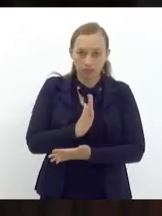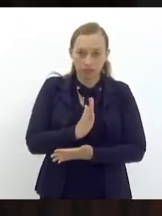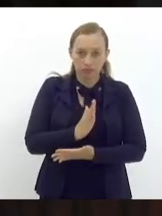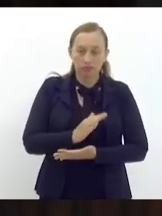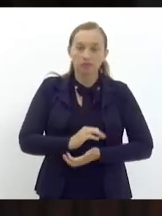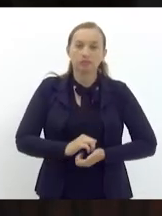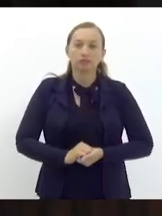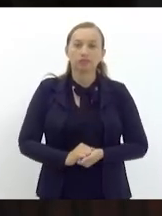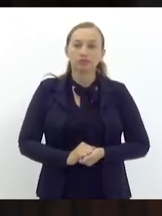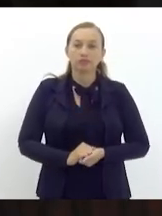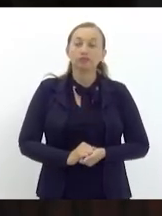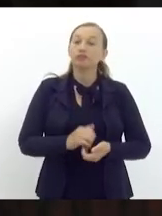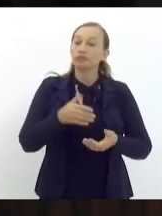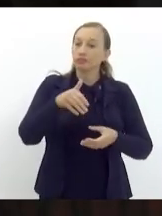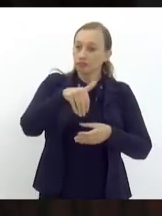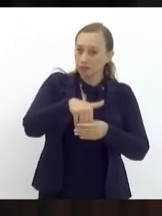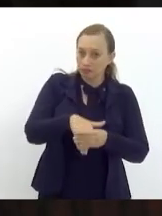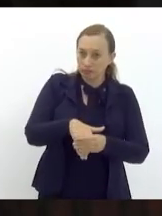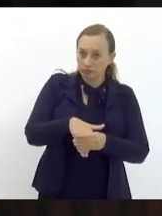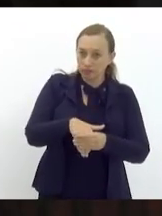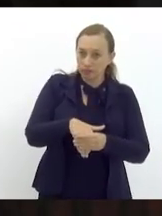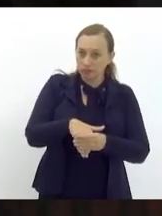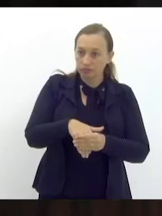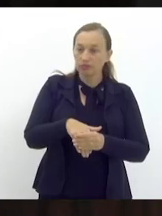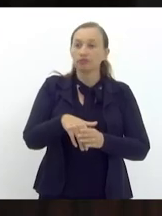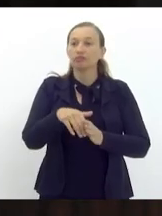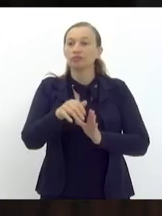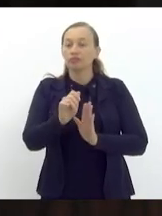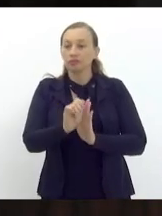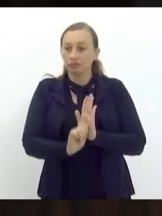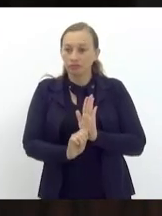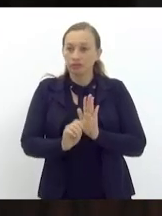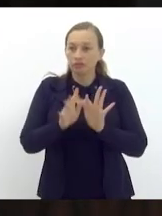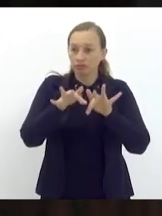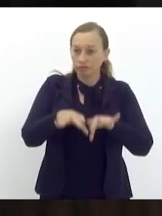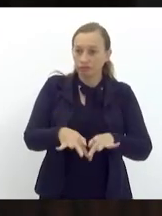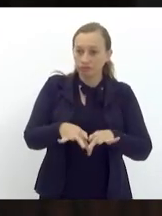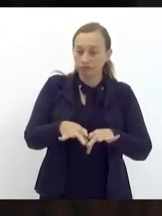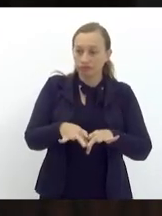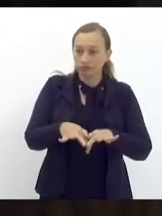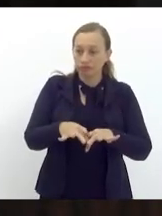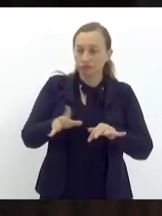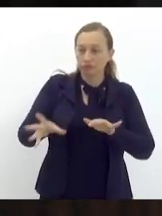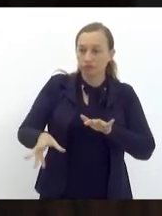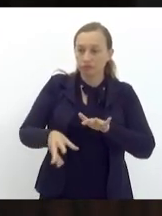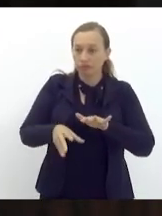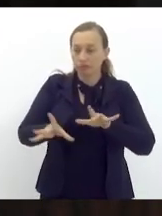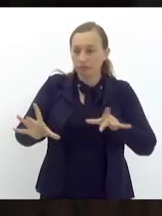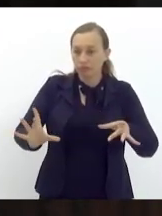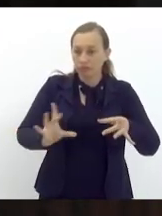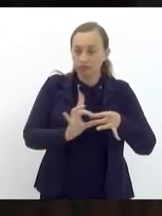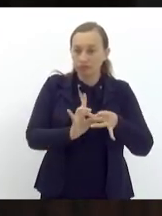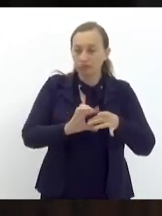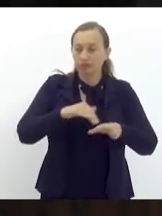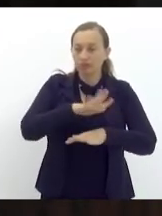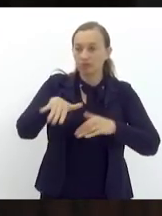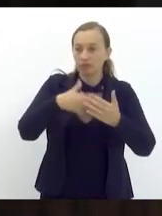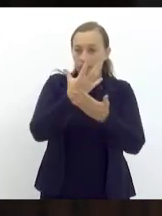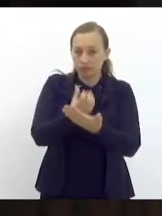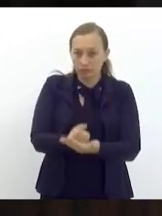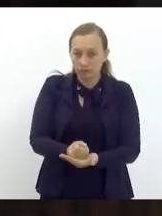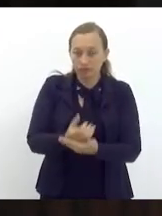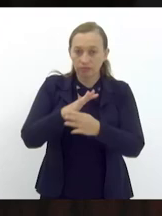Aprovado. Em votação. A redação final. Assim emendado. Senhor de Caprovo.